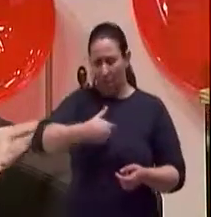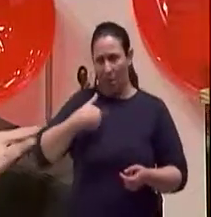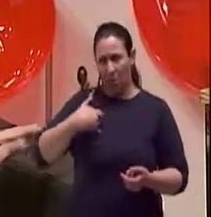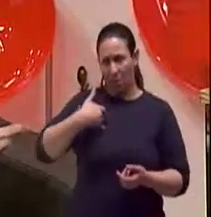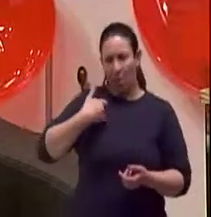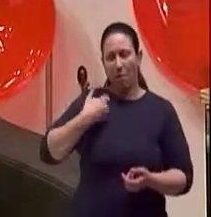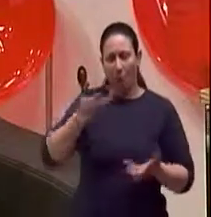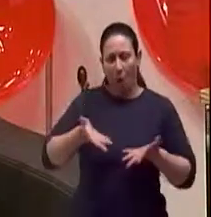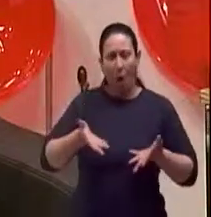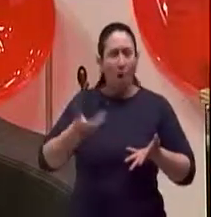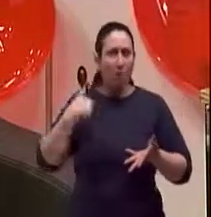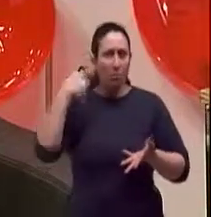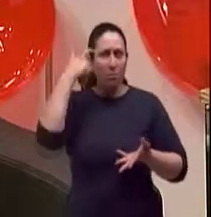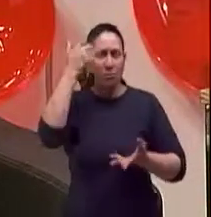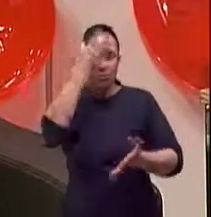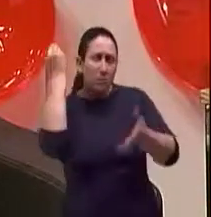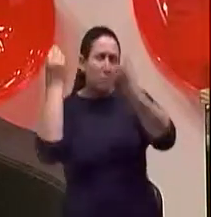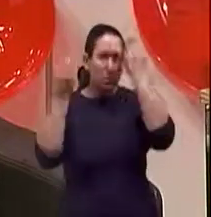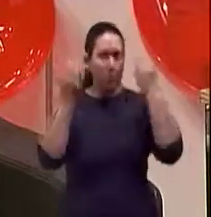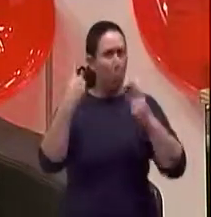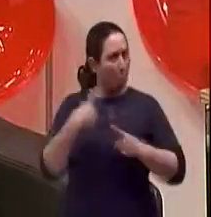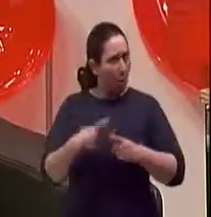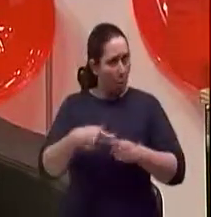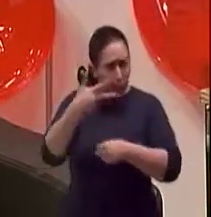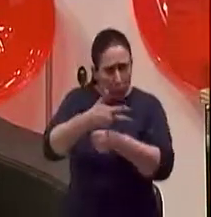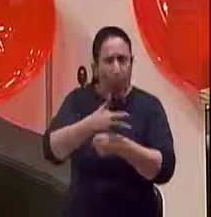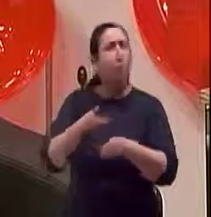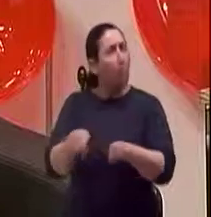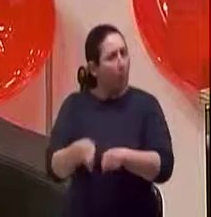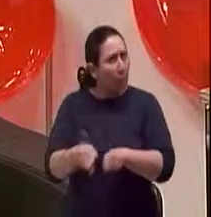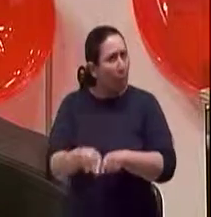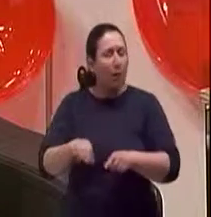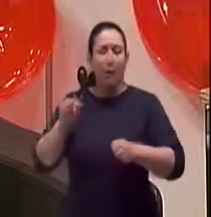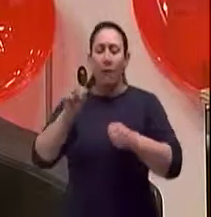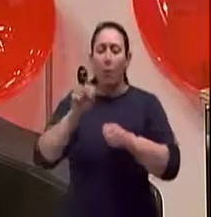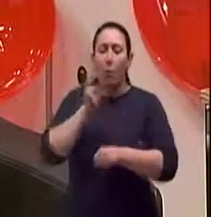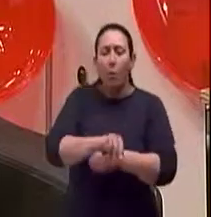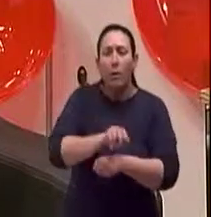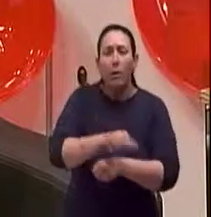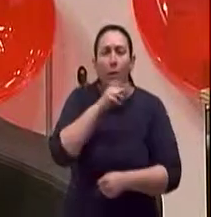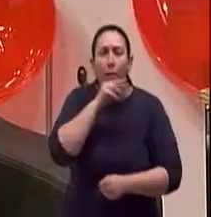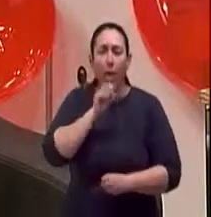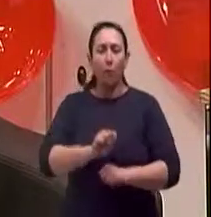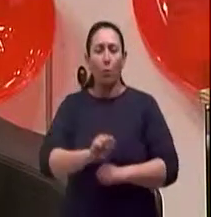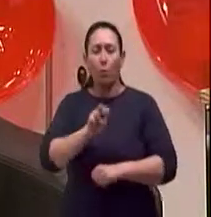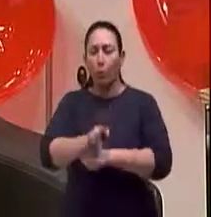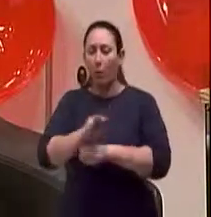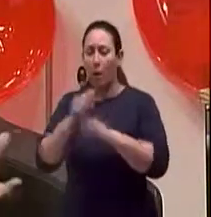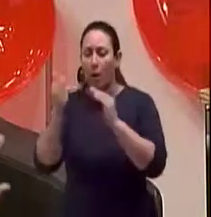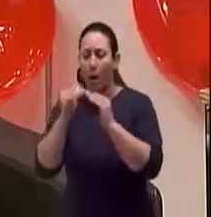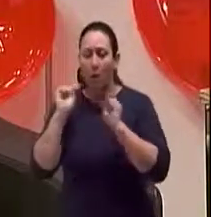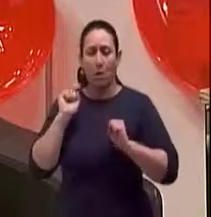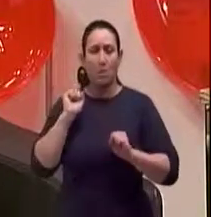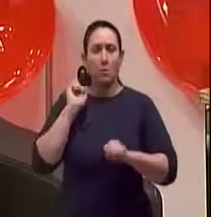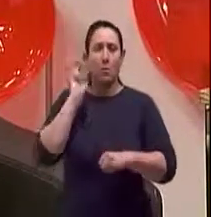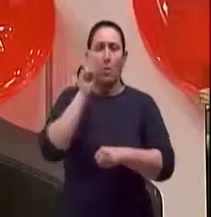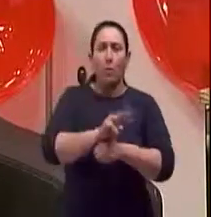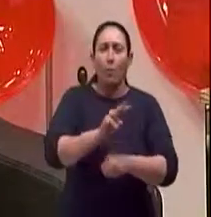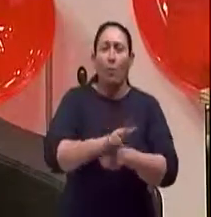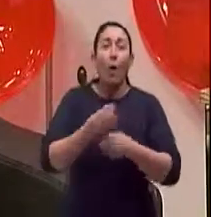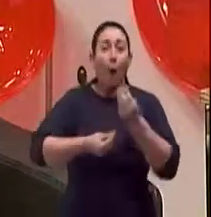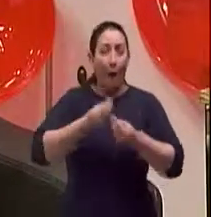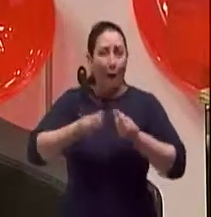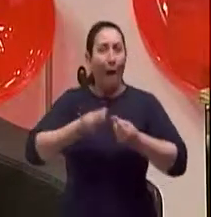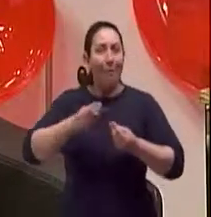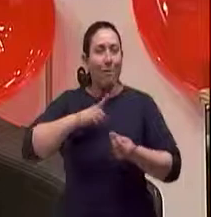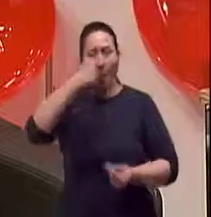Os avós hoje, eles também têm muitas tarefas em casa. Sim. Cuida de neto, cuida da casa, porque os filhos trabalham. Então,